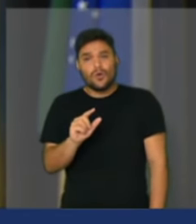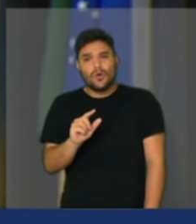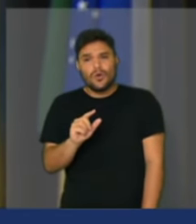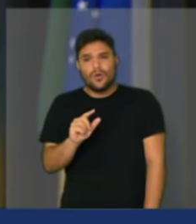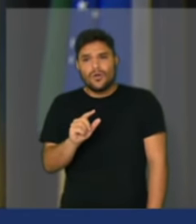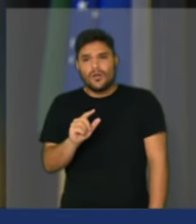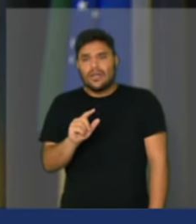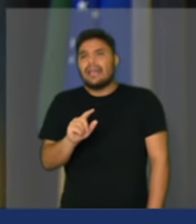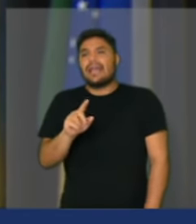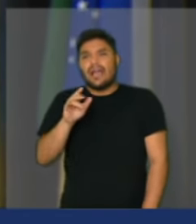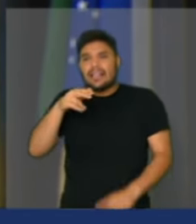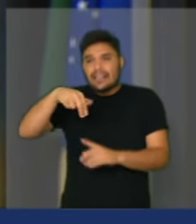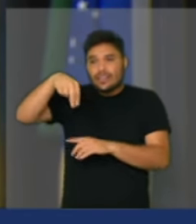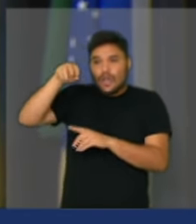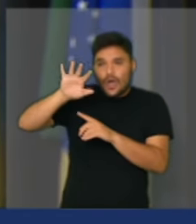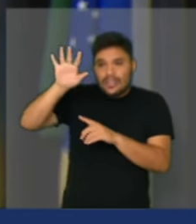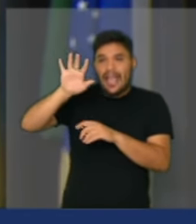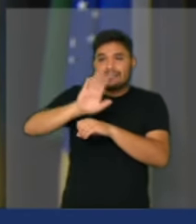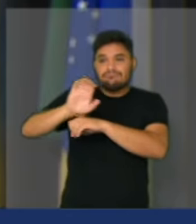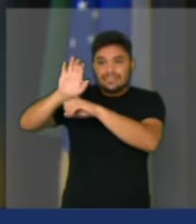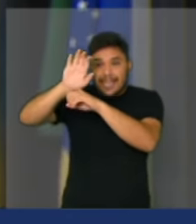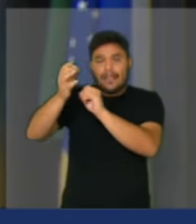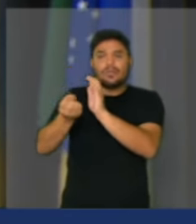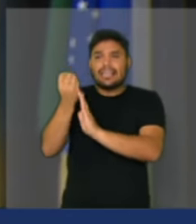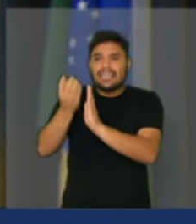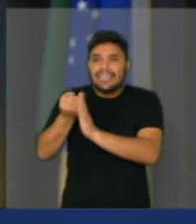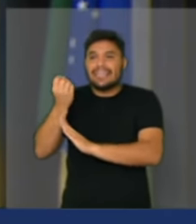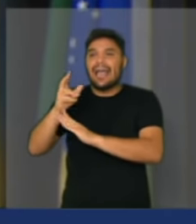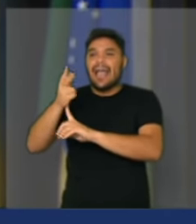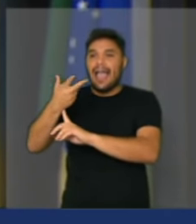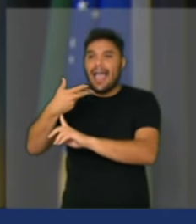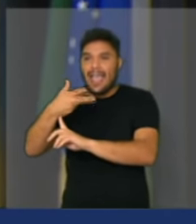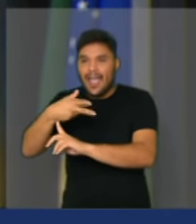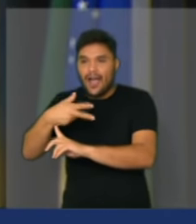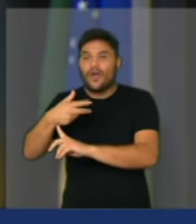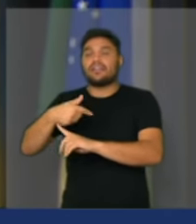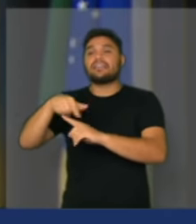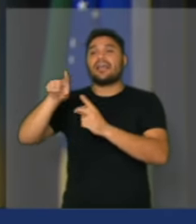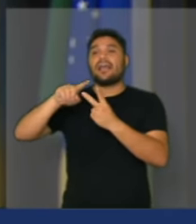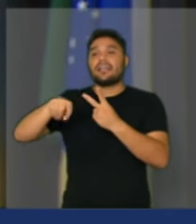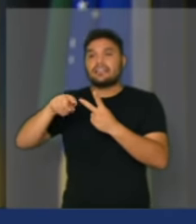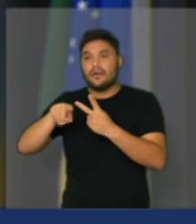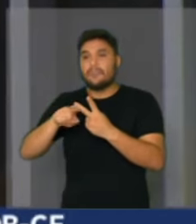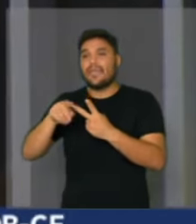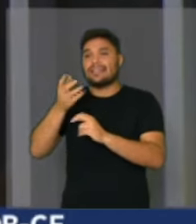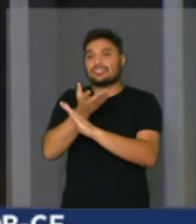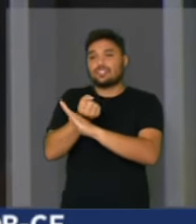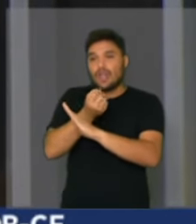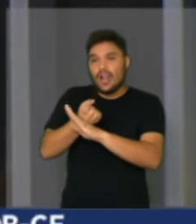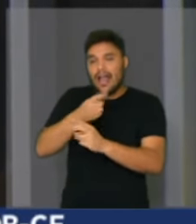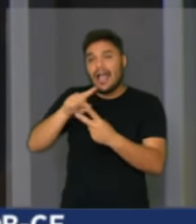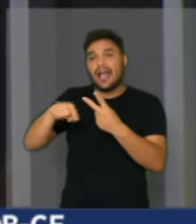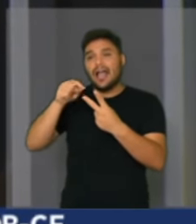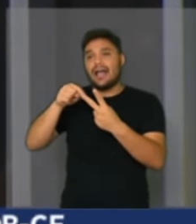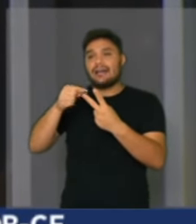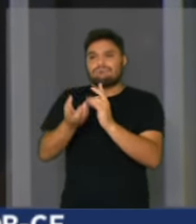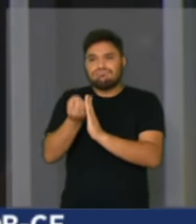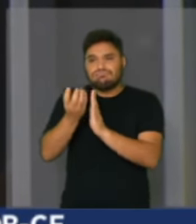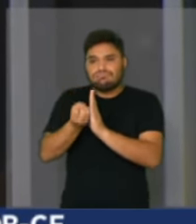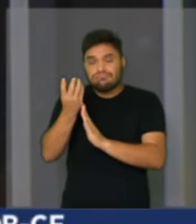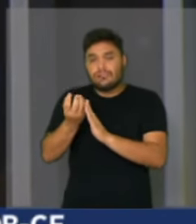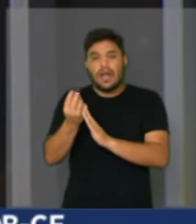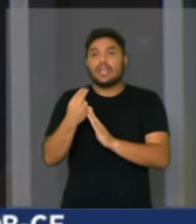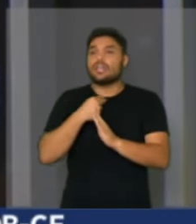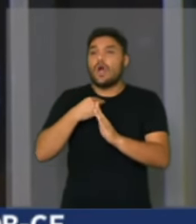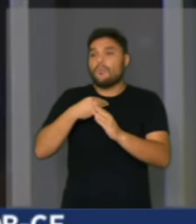mais energia, tanto na eólica quanto no mar solar e é impedido de transferir essa energia para centro-sul do país porque não tem as